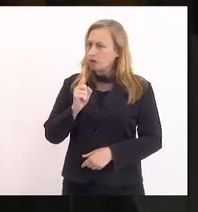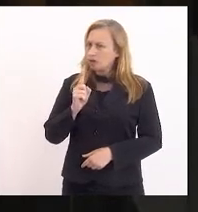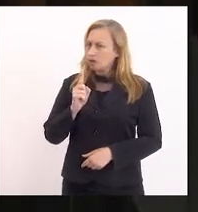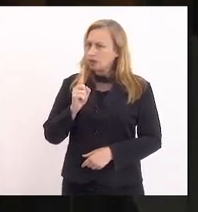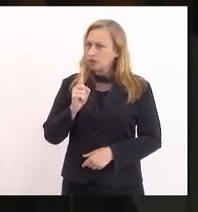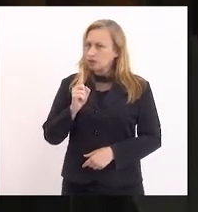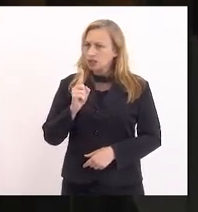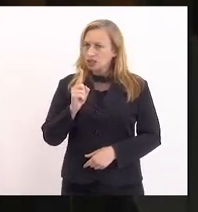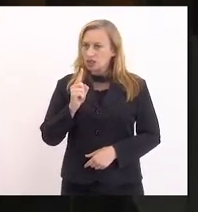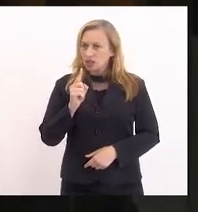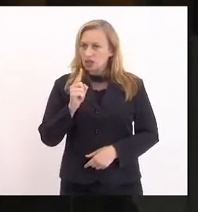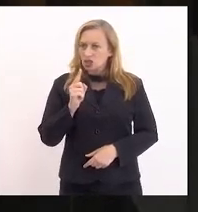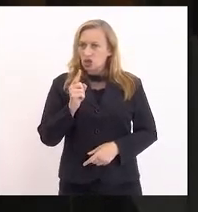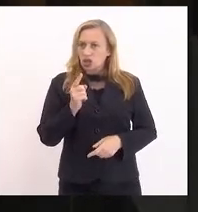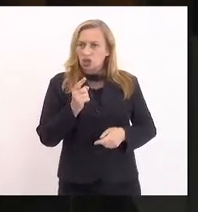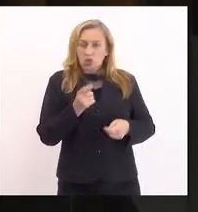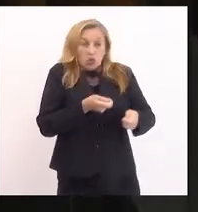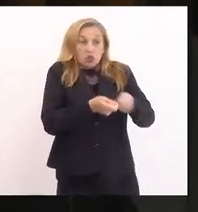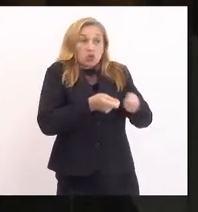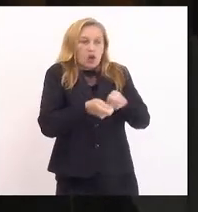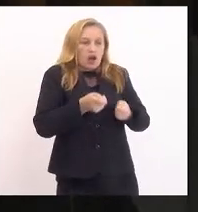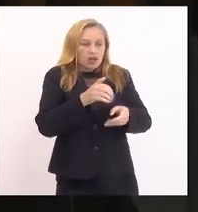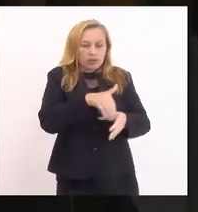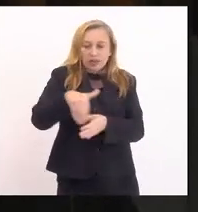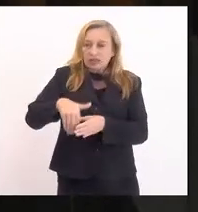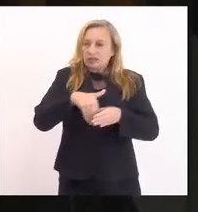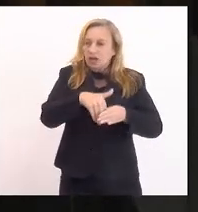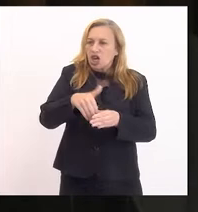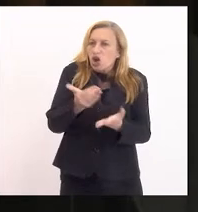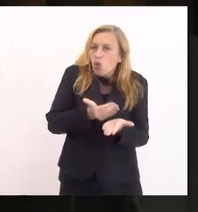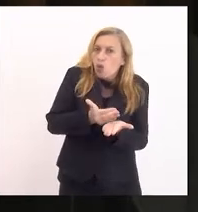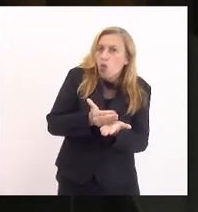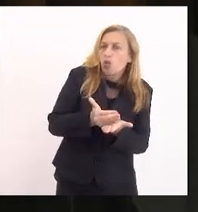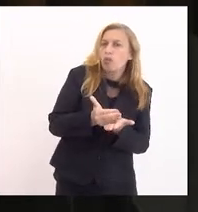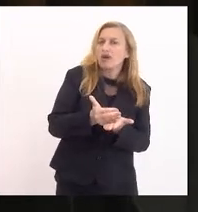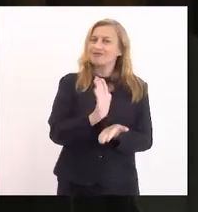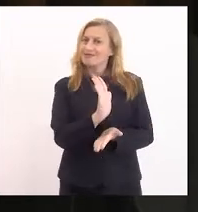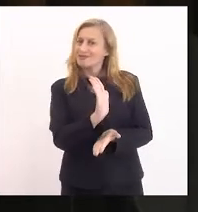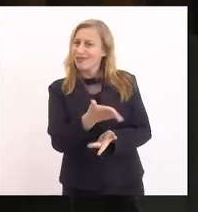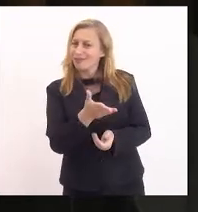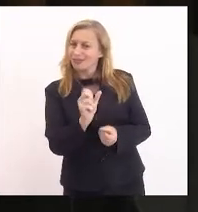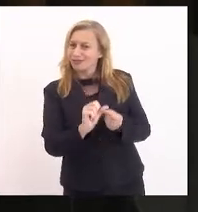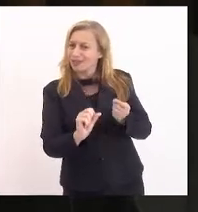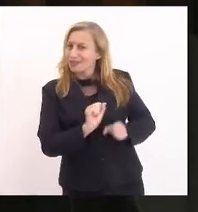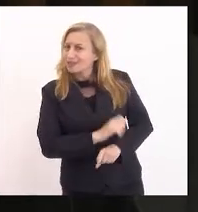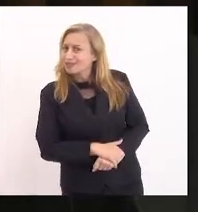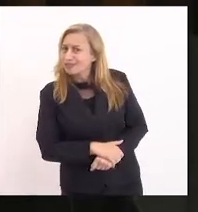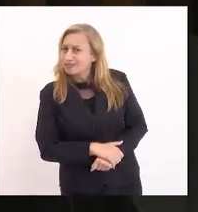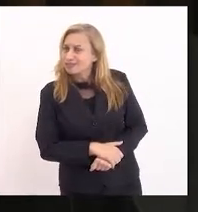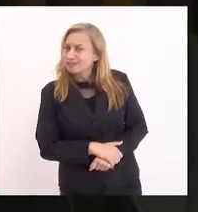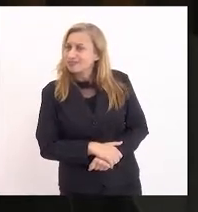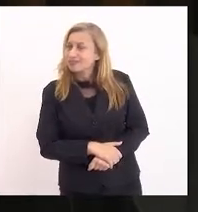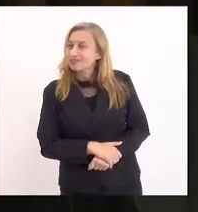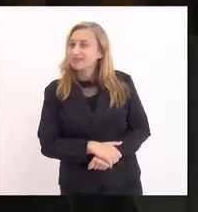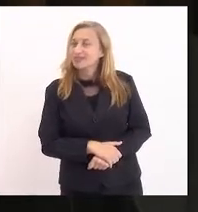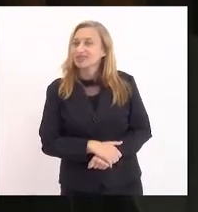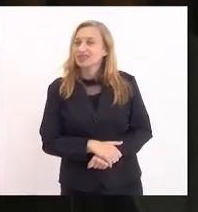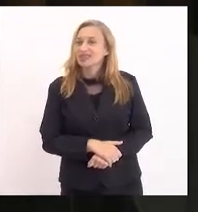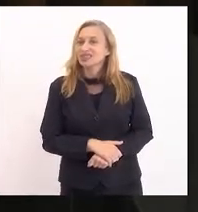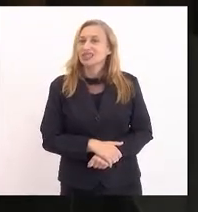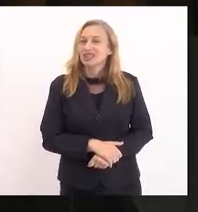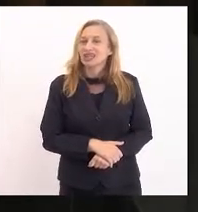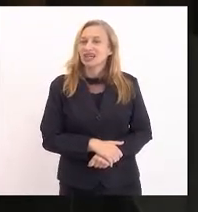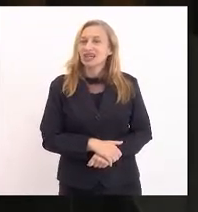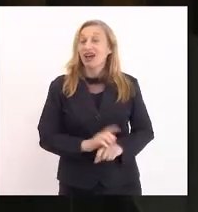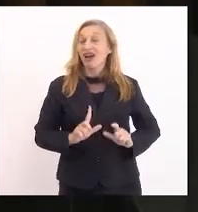eleitorais e comecem, como já estão fazendo, a meter os pés